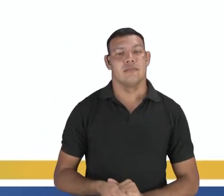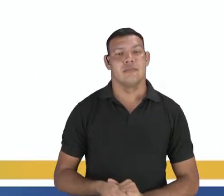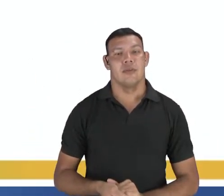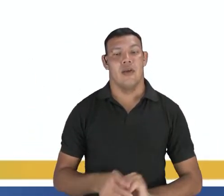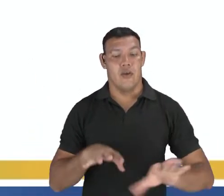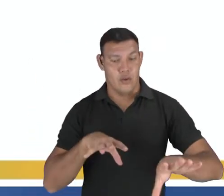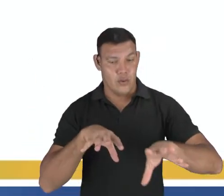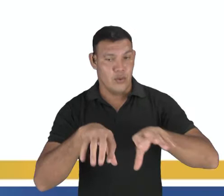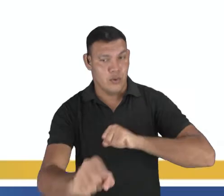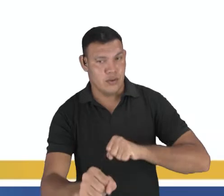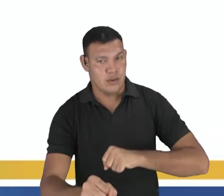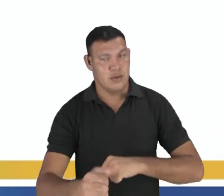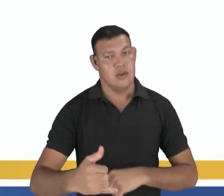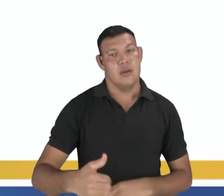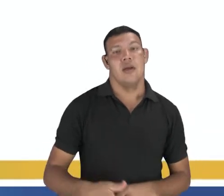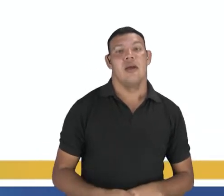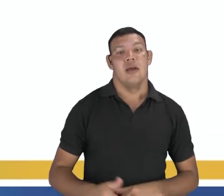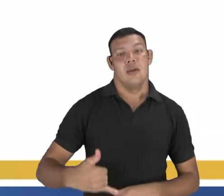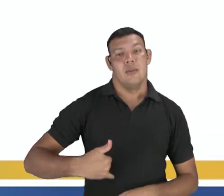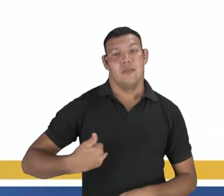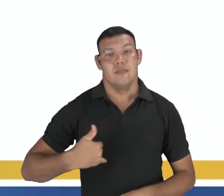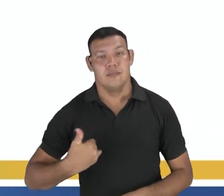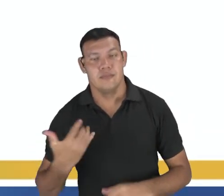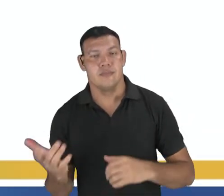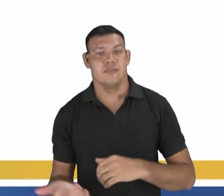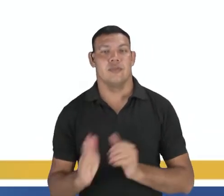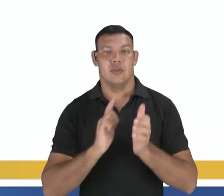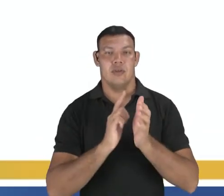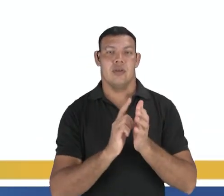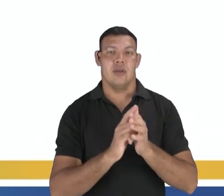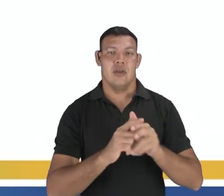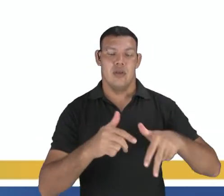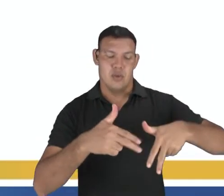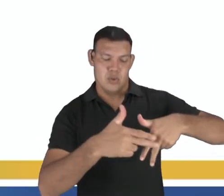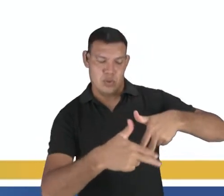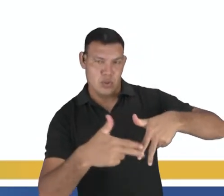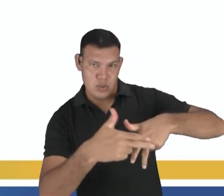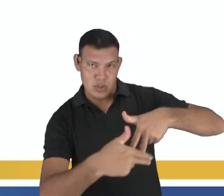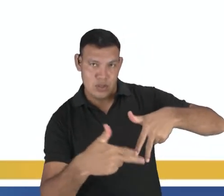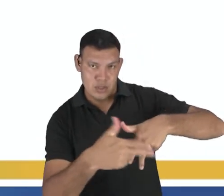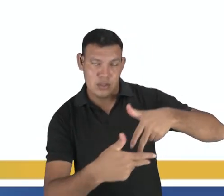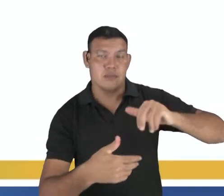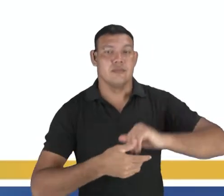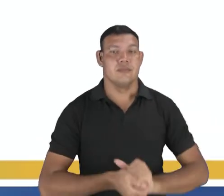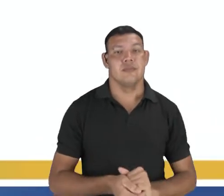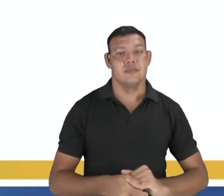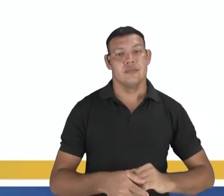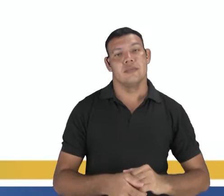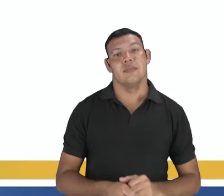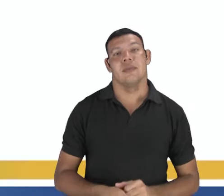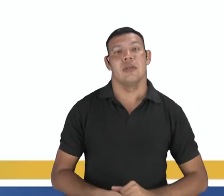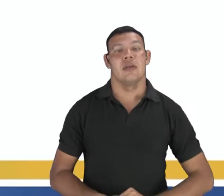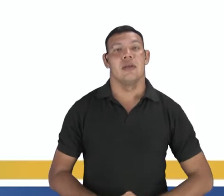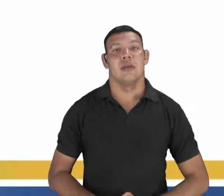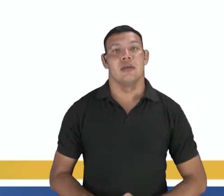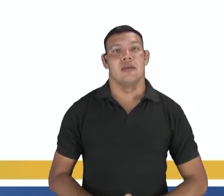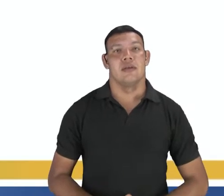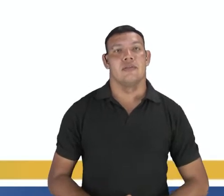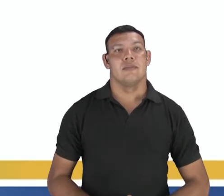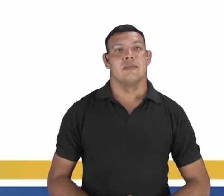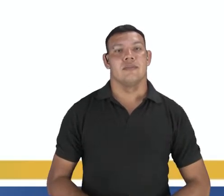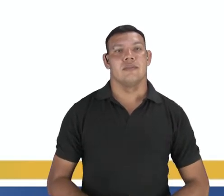escolaridade, a faixa etária, a profissão, o gênero, a sexualidade. O nosso primeiro exemplo nós temos aí,